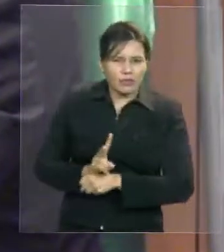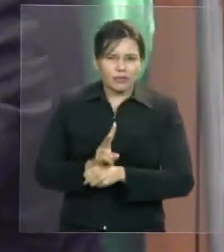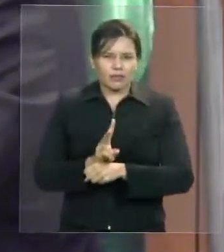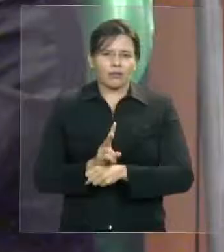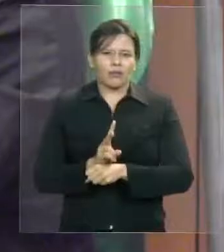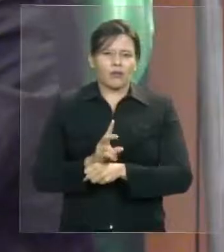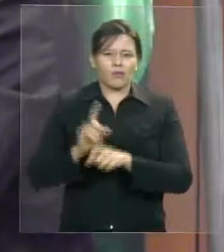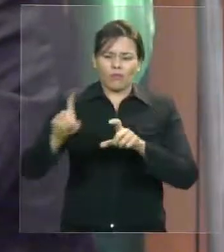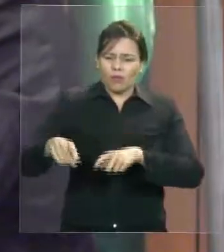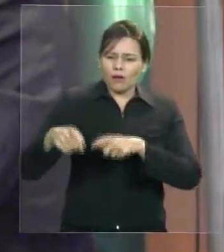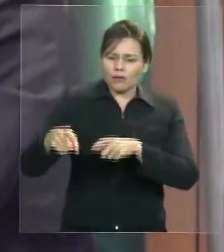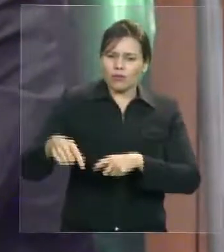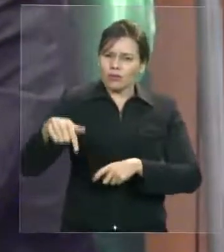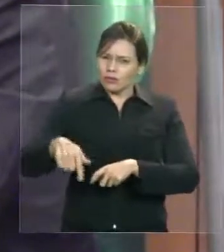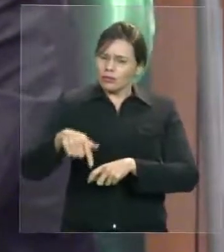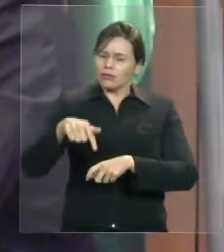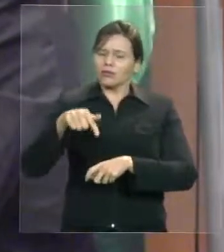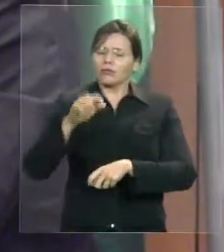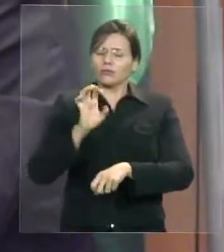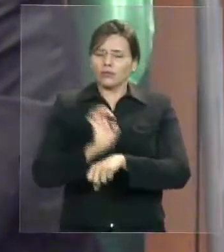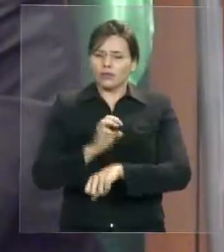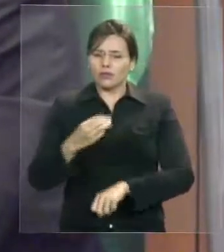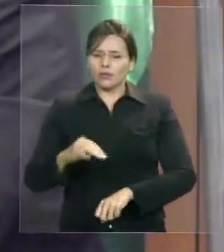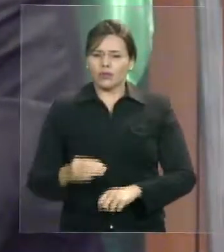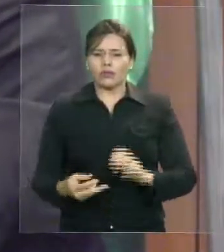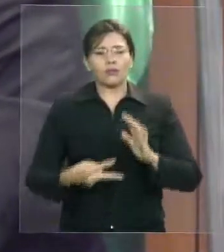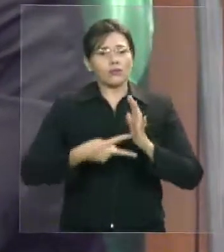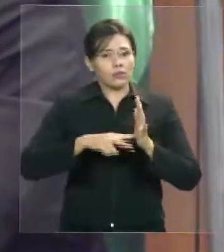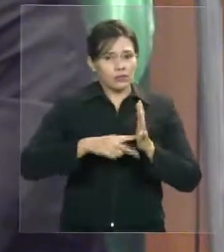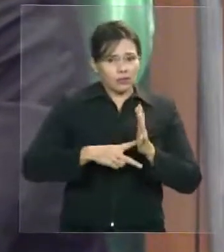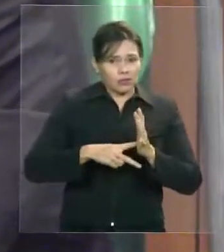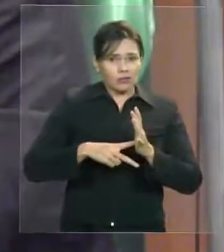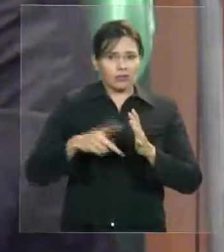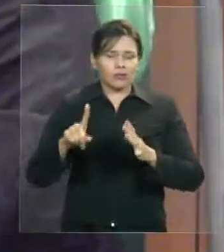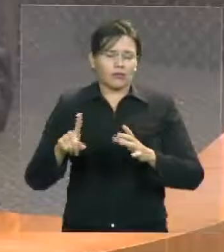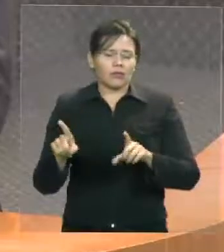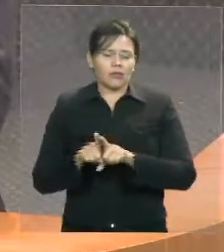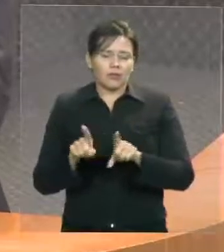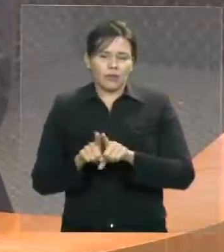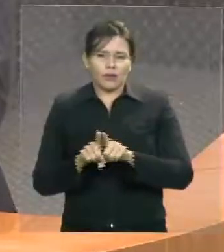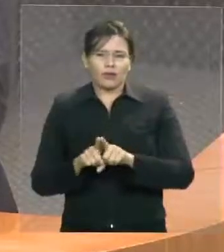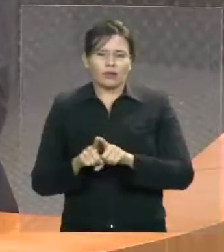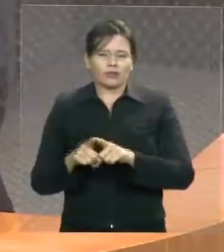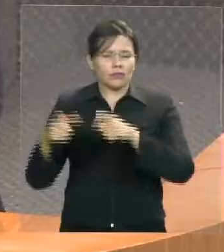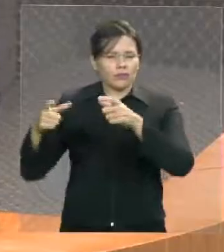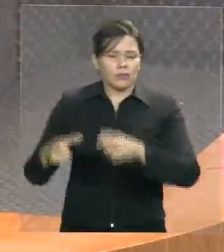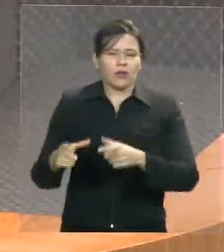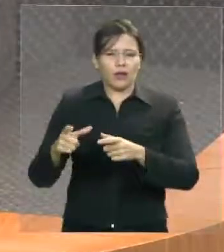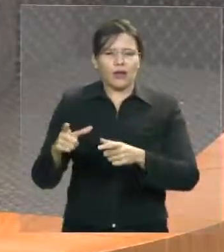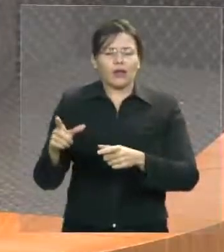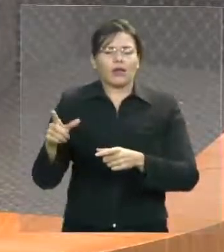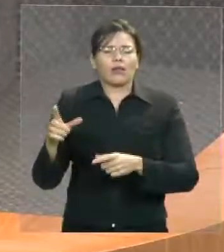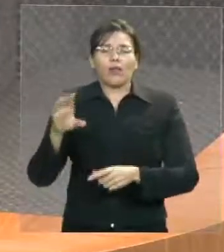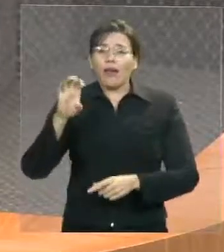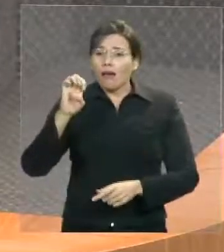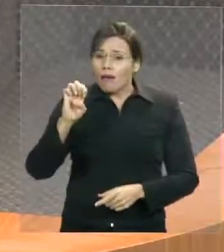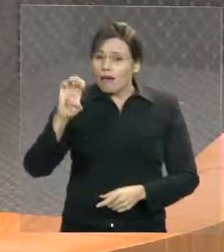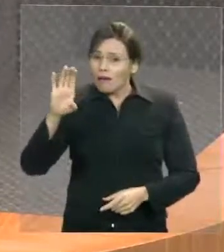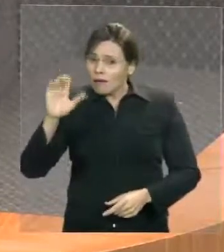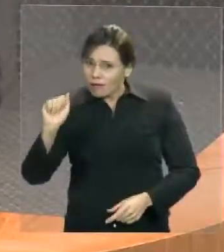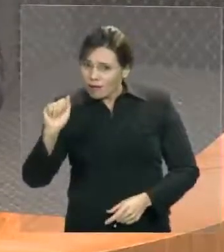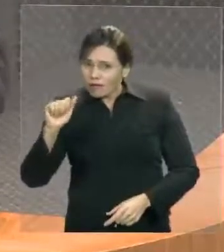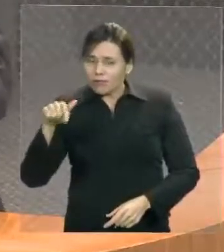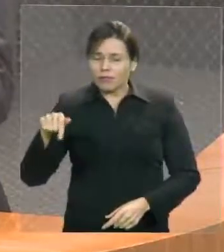Maranhão, Sindicato dos Servidores da Fundação da Criança e do Adolescente, Sindicato dos Servidores da Justiça do Estado do